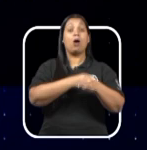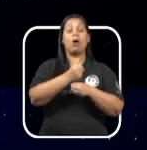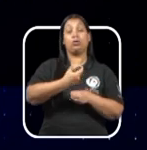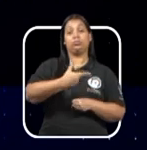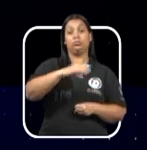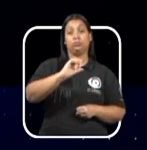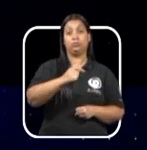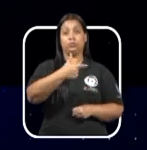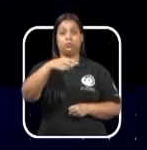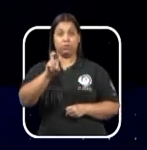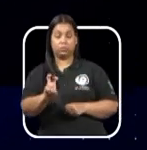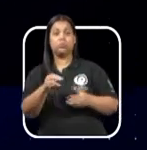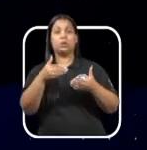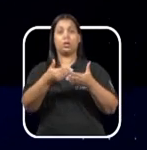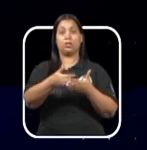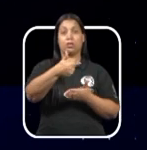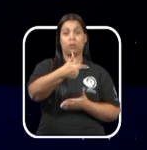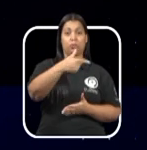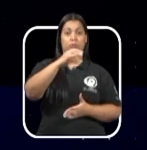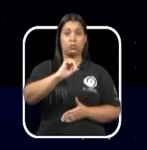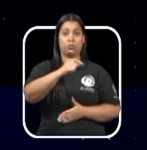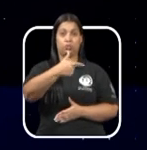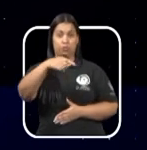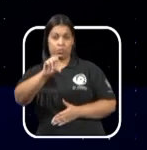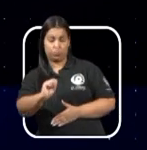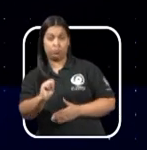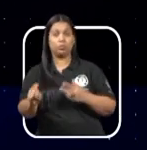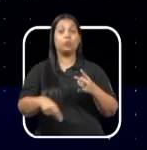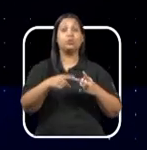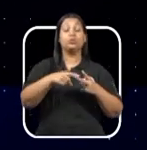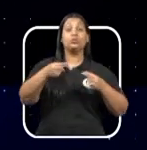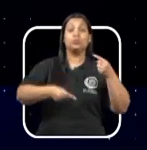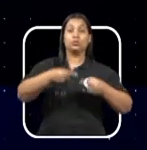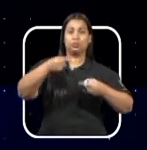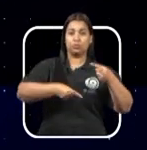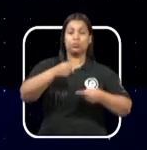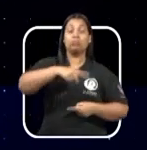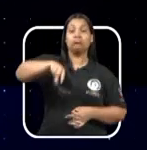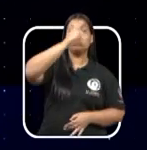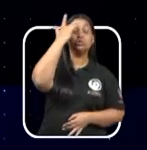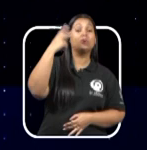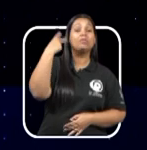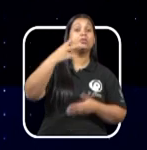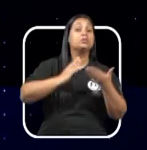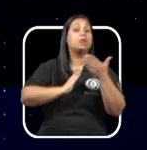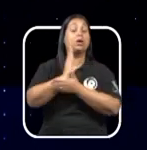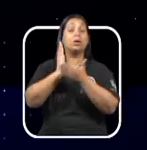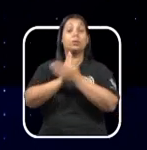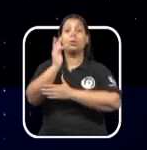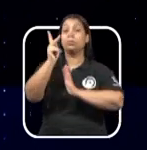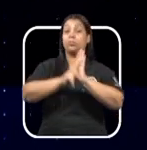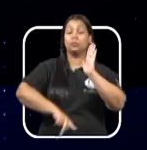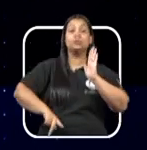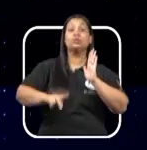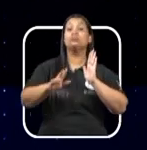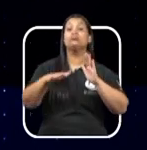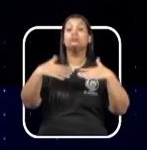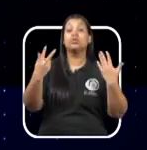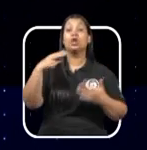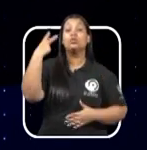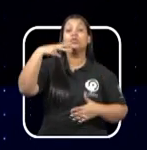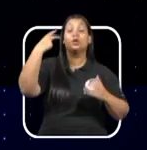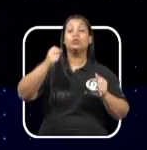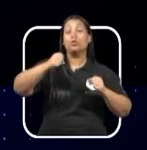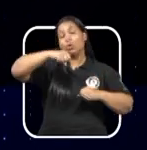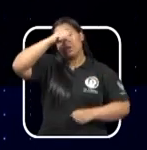-2028. Em segunda discussão, os vereadores aprovaram o projeto de João Paulo Rilo, que